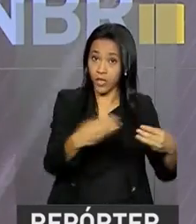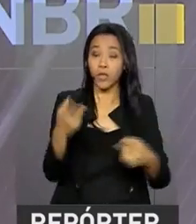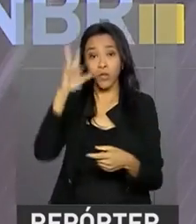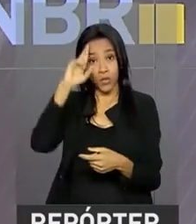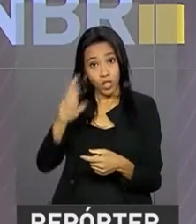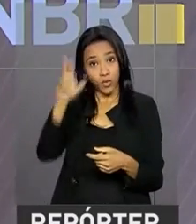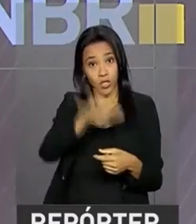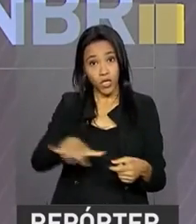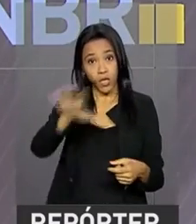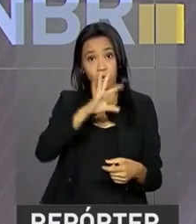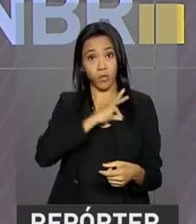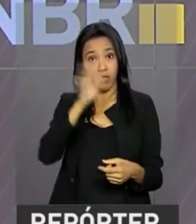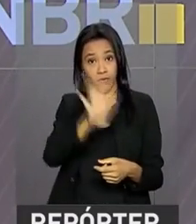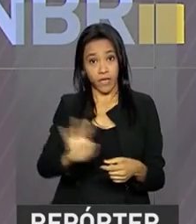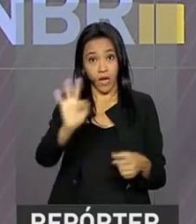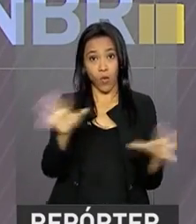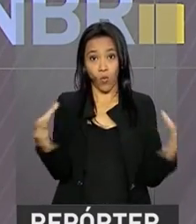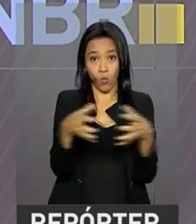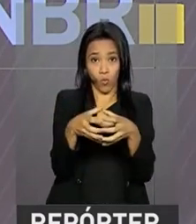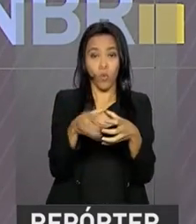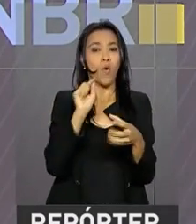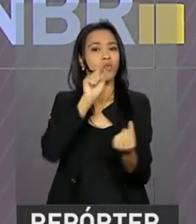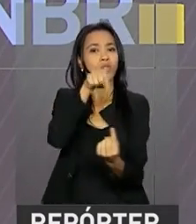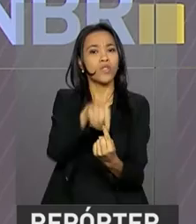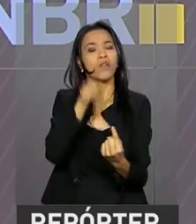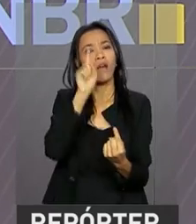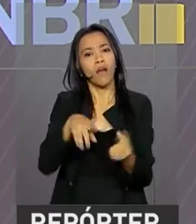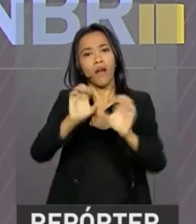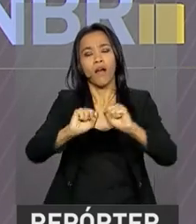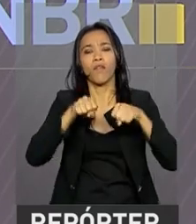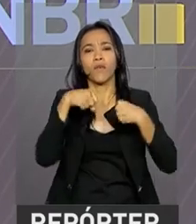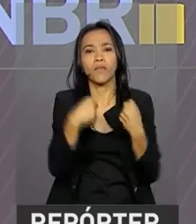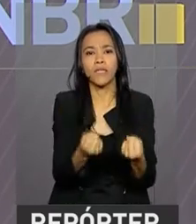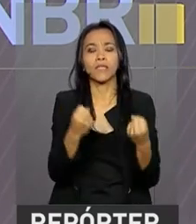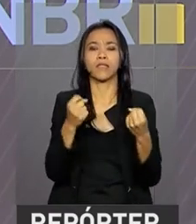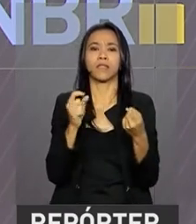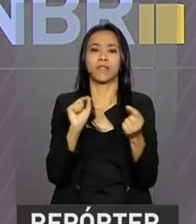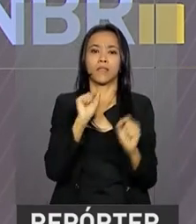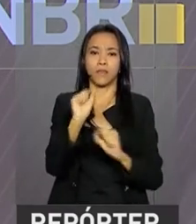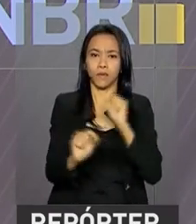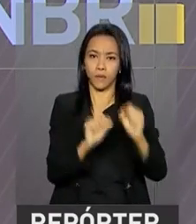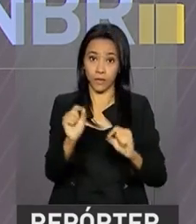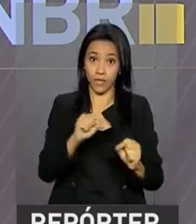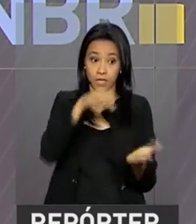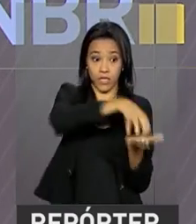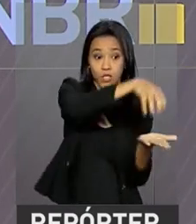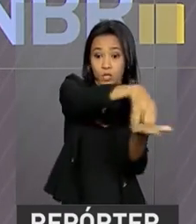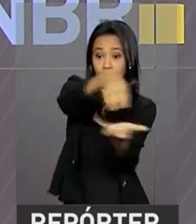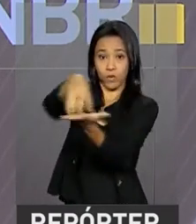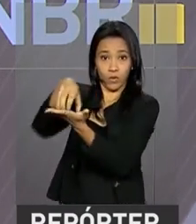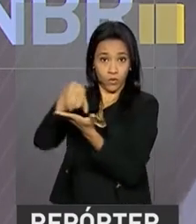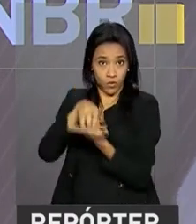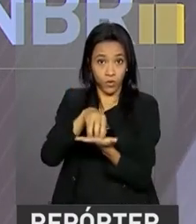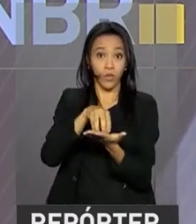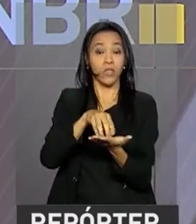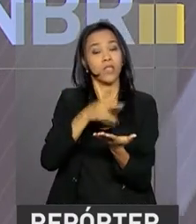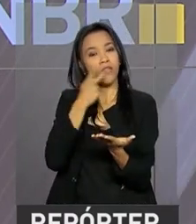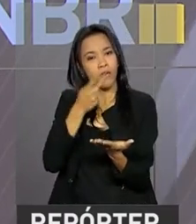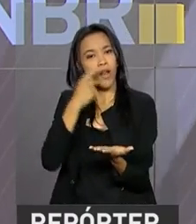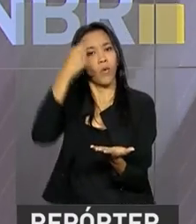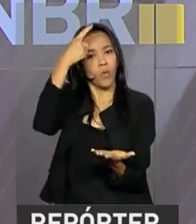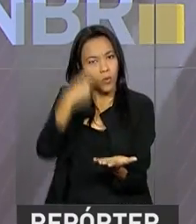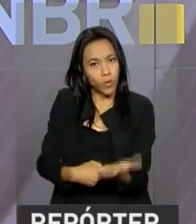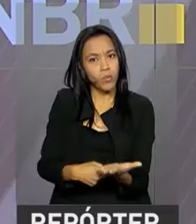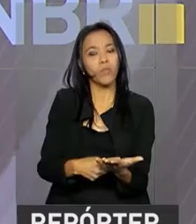-geral da Polícia Federal teve como objetivo fortalecer a relação entre as instituições e reafirmar o